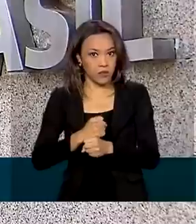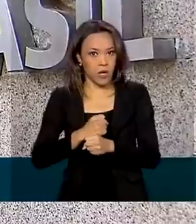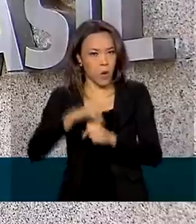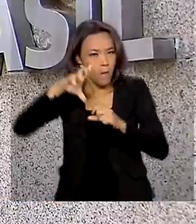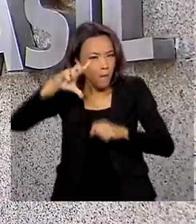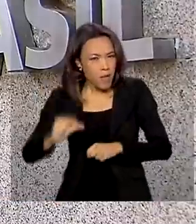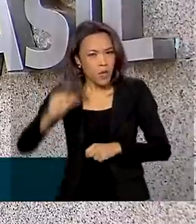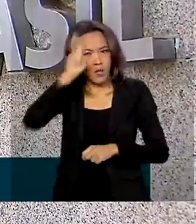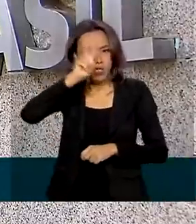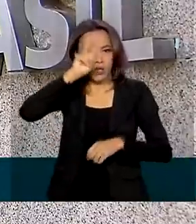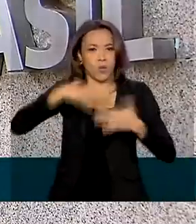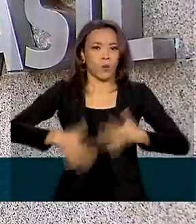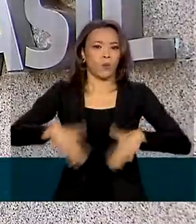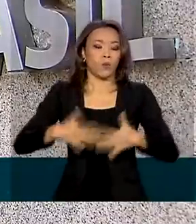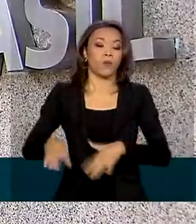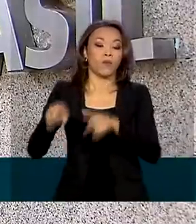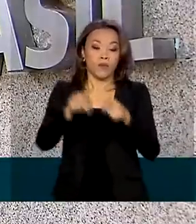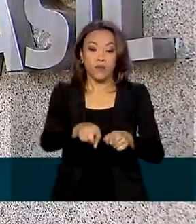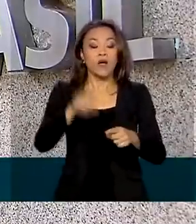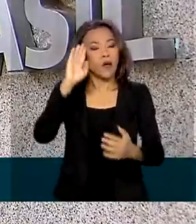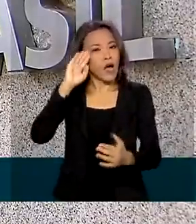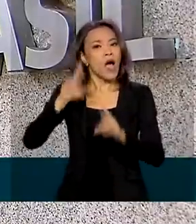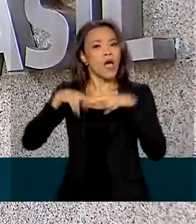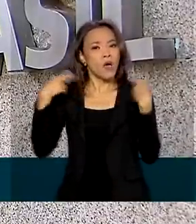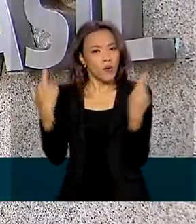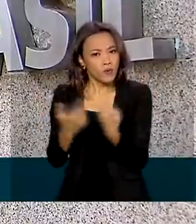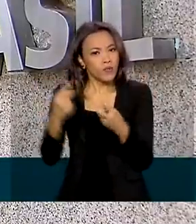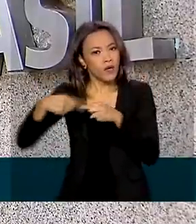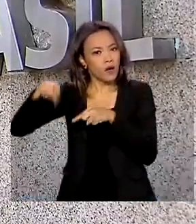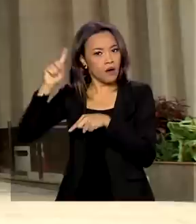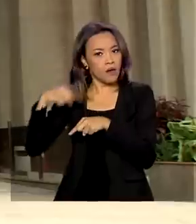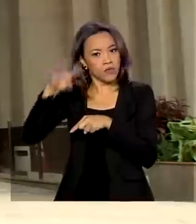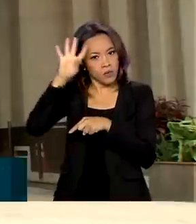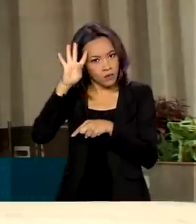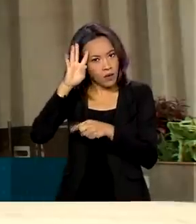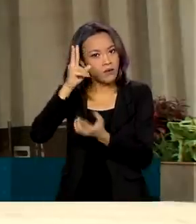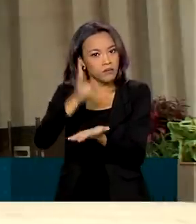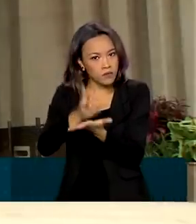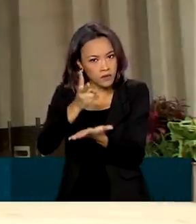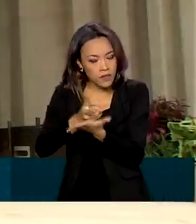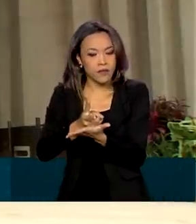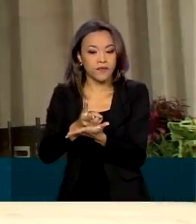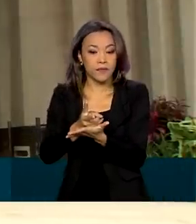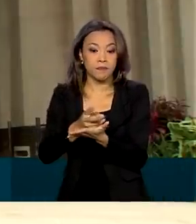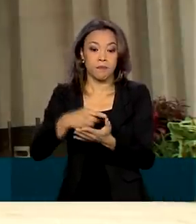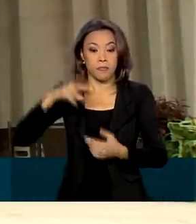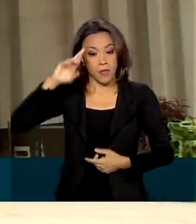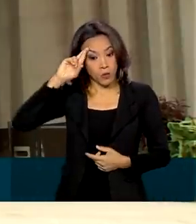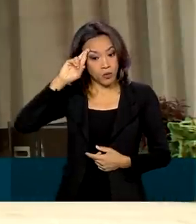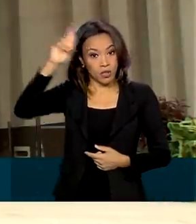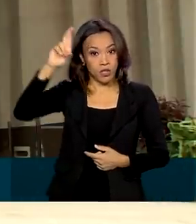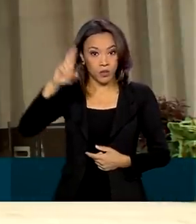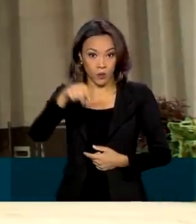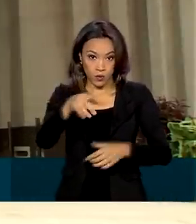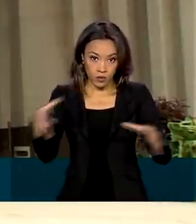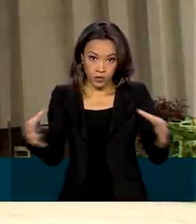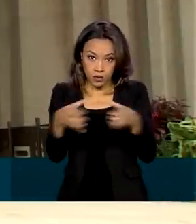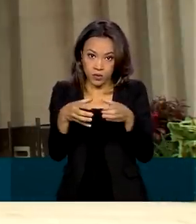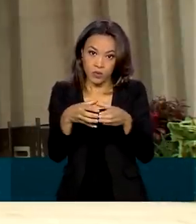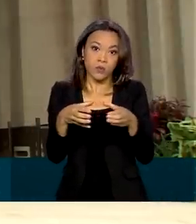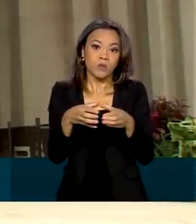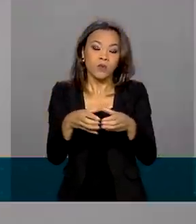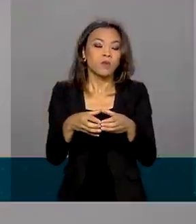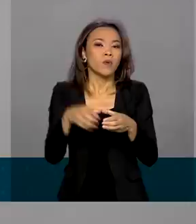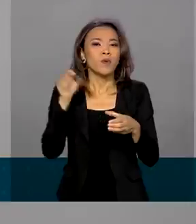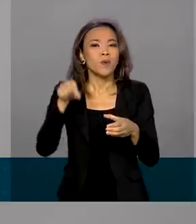forma unânime, a decisão desta quarta-feira foi no mesmo sentido. Para os diretores do BC, a inflação está